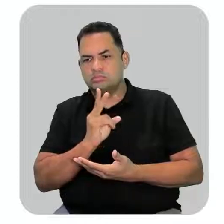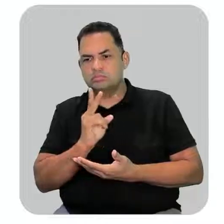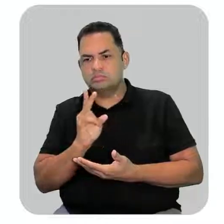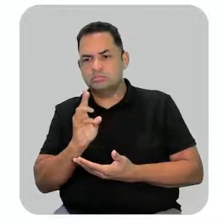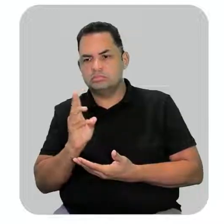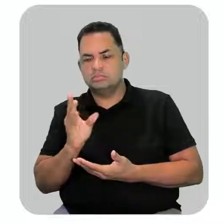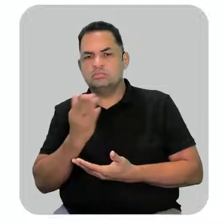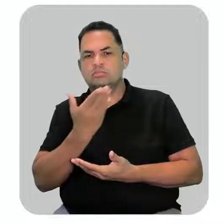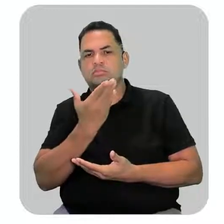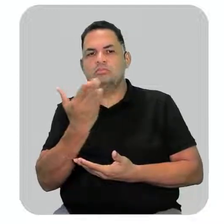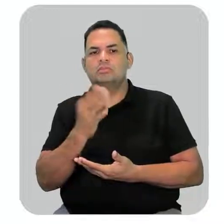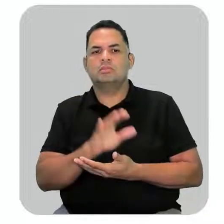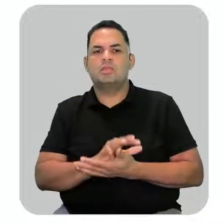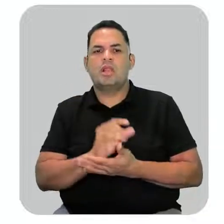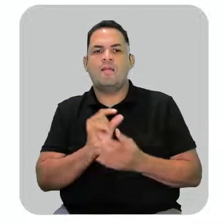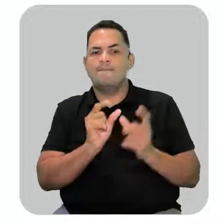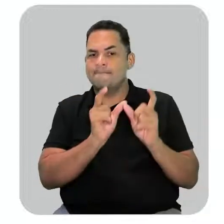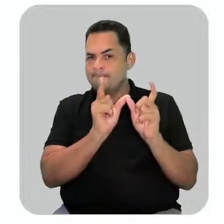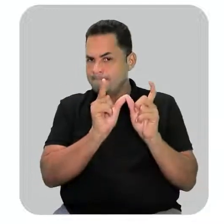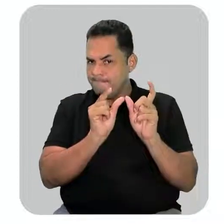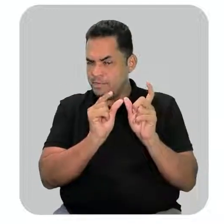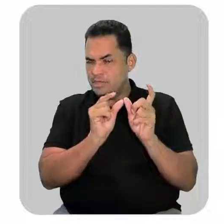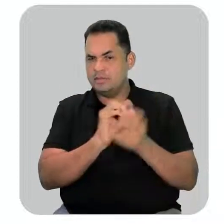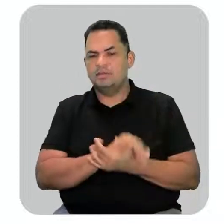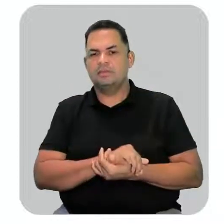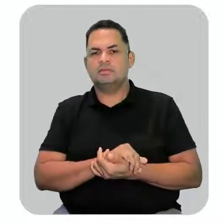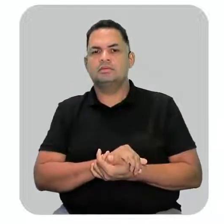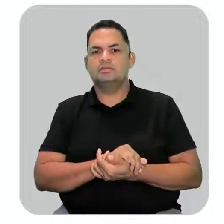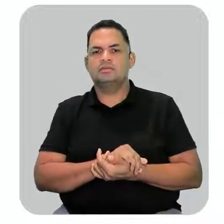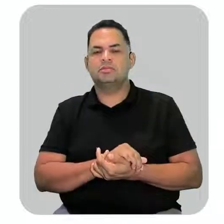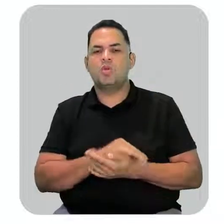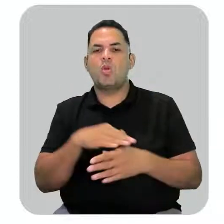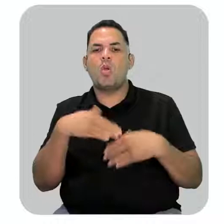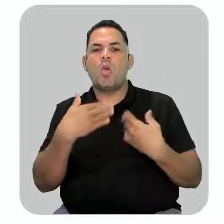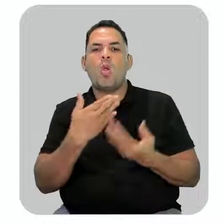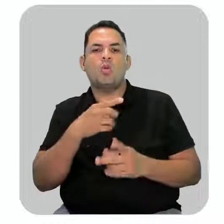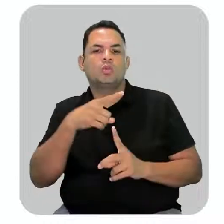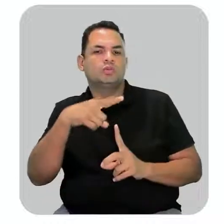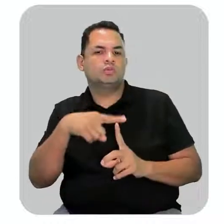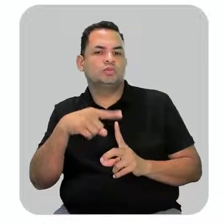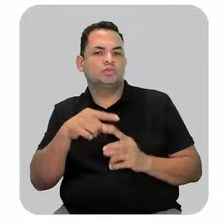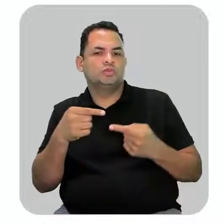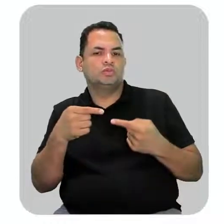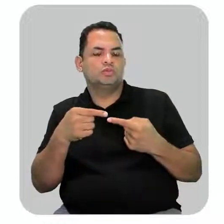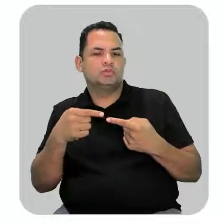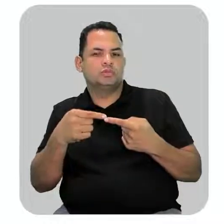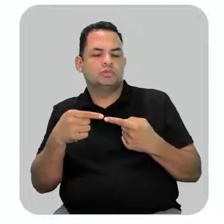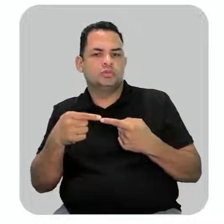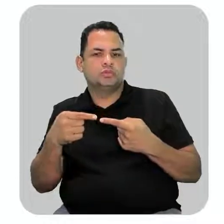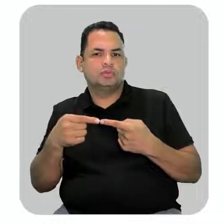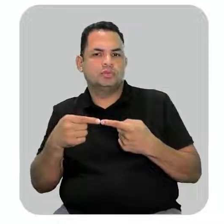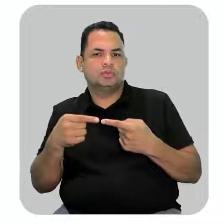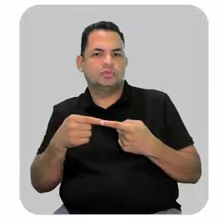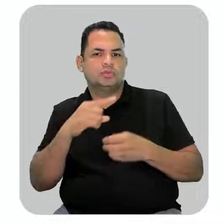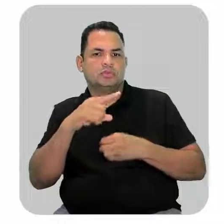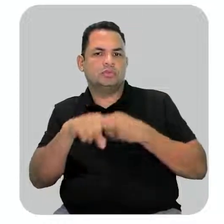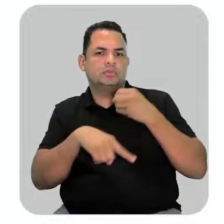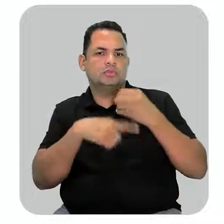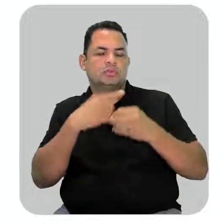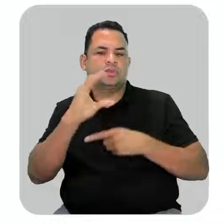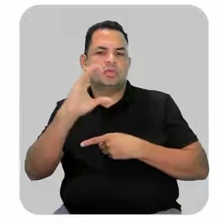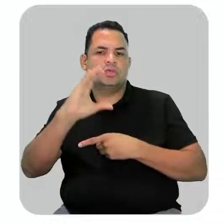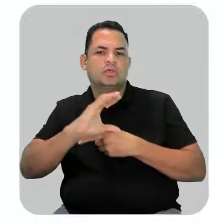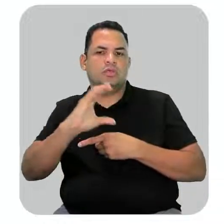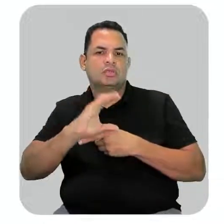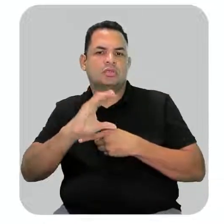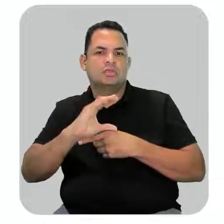coloca lá o prefixo dessa quantidade, vê o tipo de ligação entre os átomos de carbono e